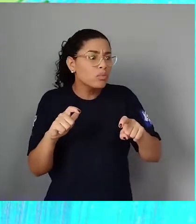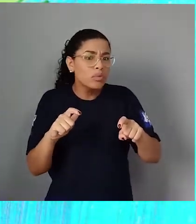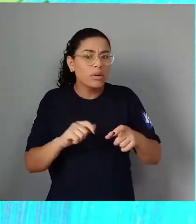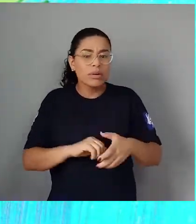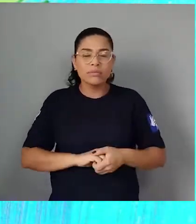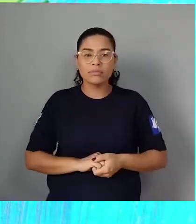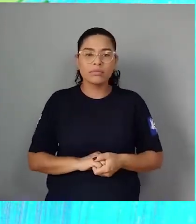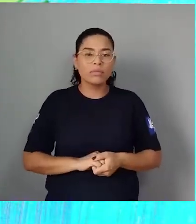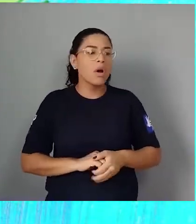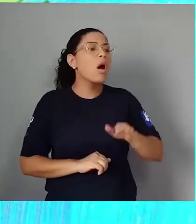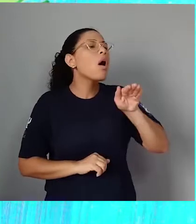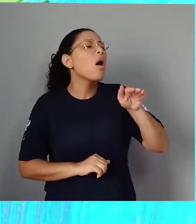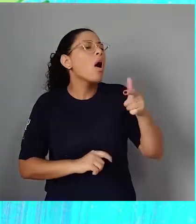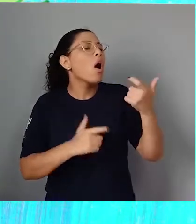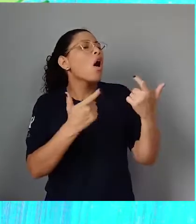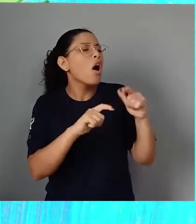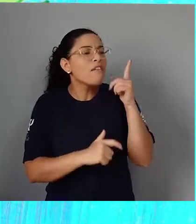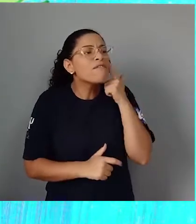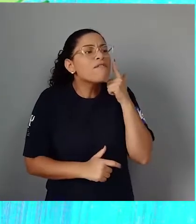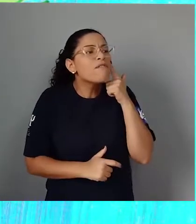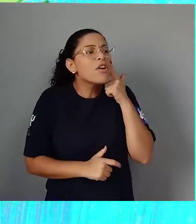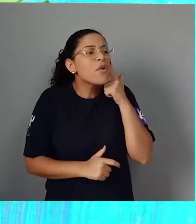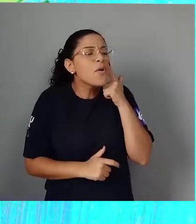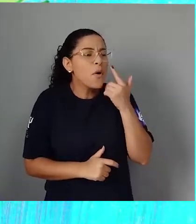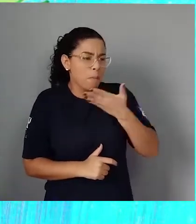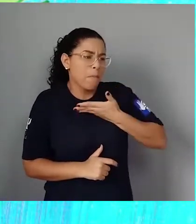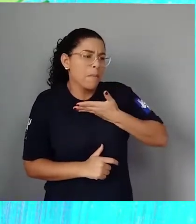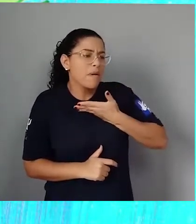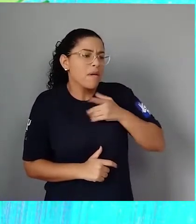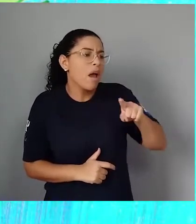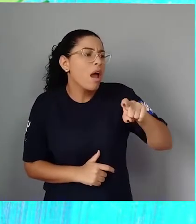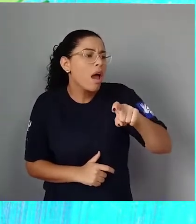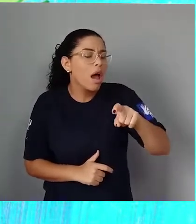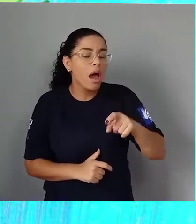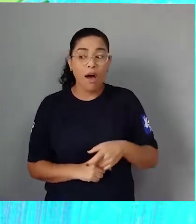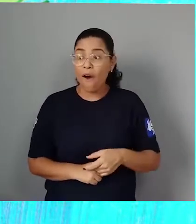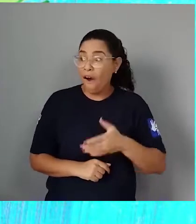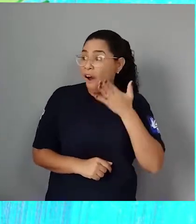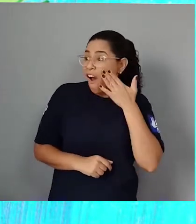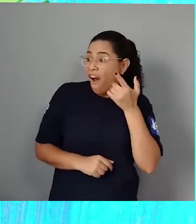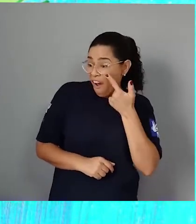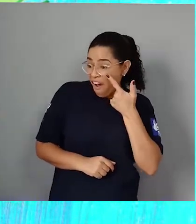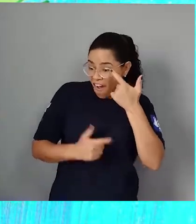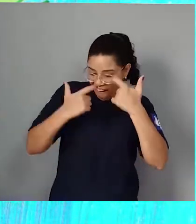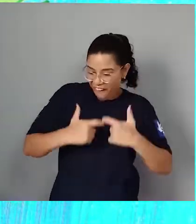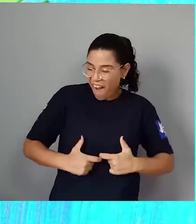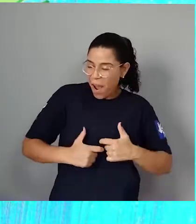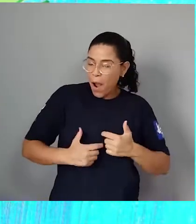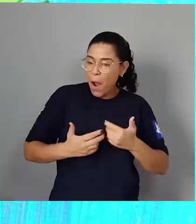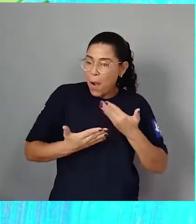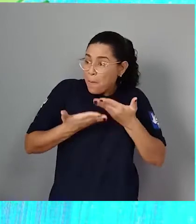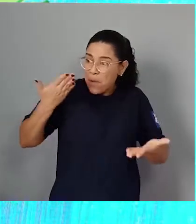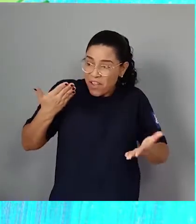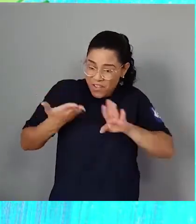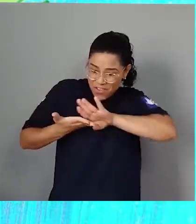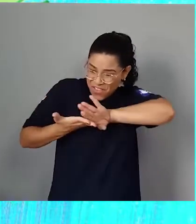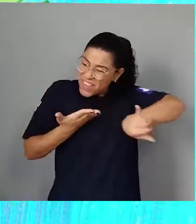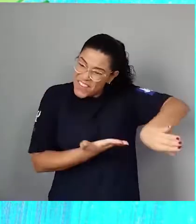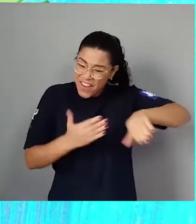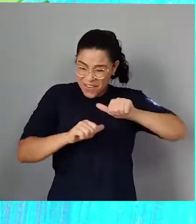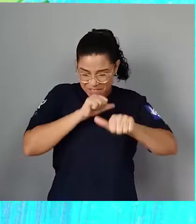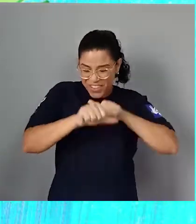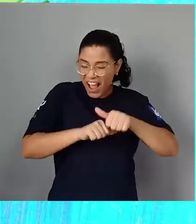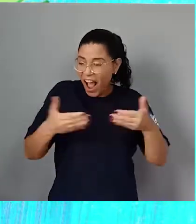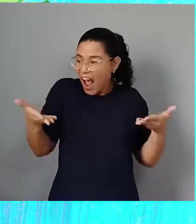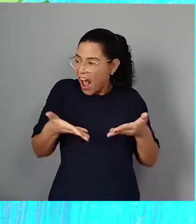Moça, você viu a Verinha? Sou eu, Tico! Olha! Perdi o medo de mudar E agora...